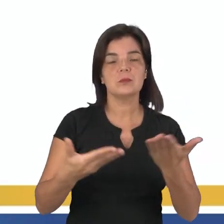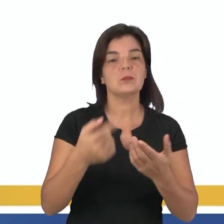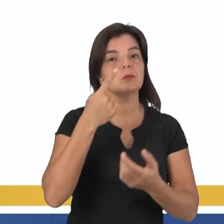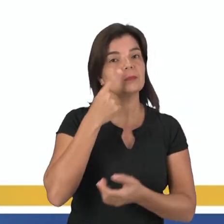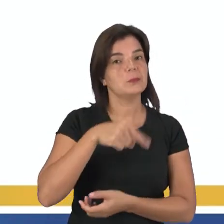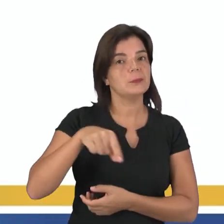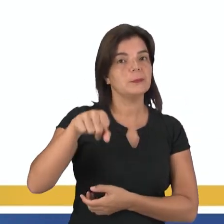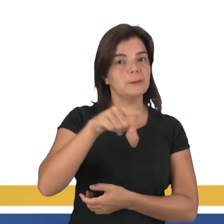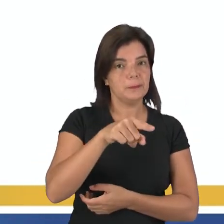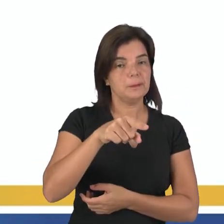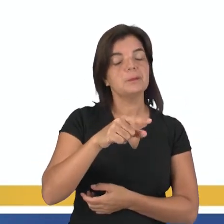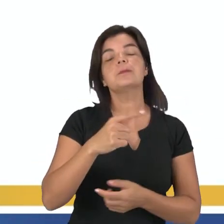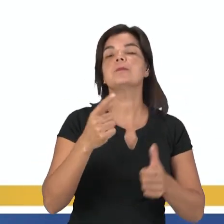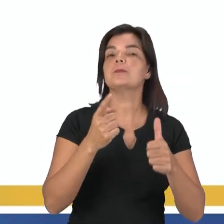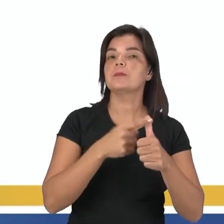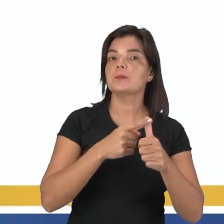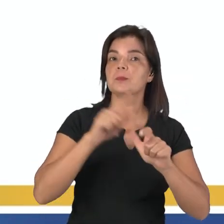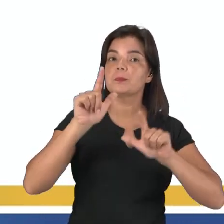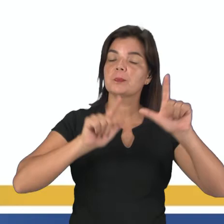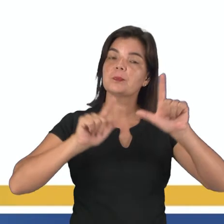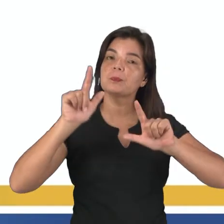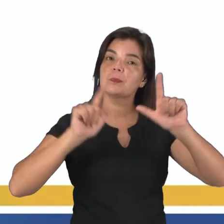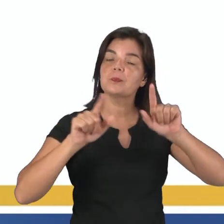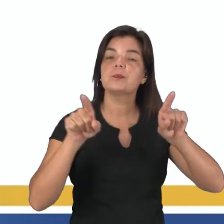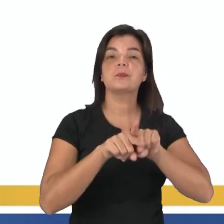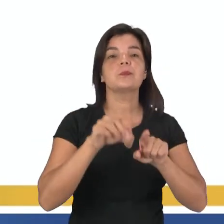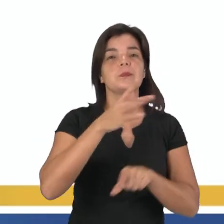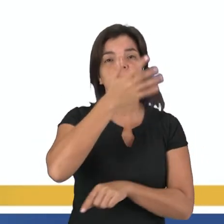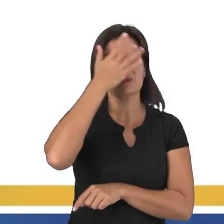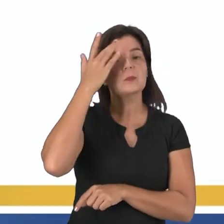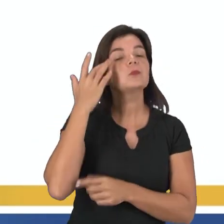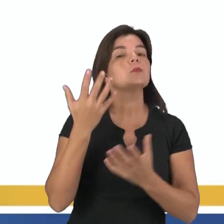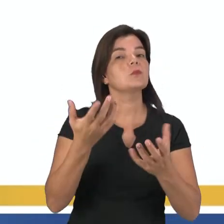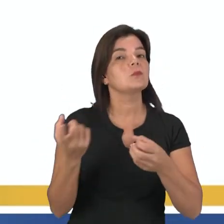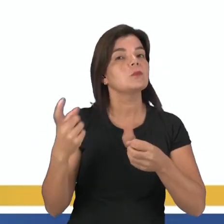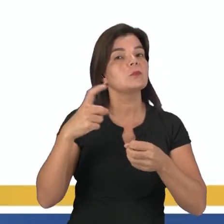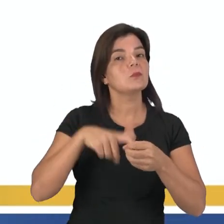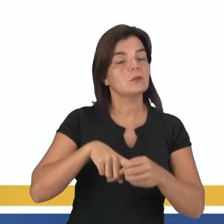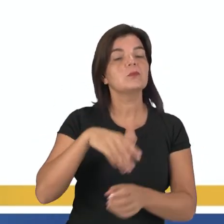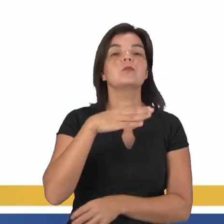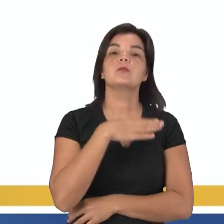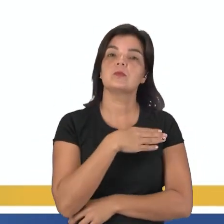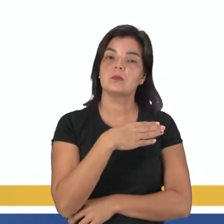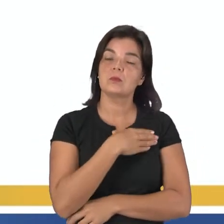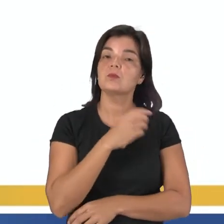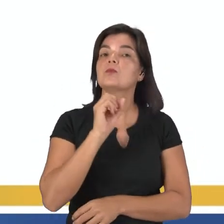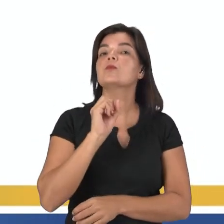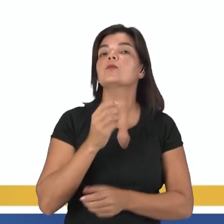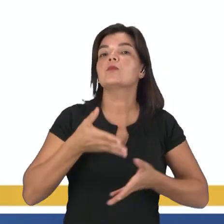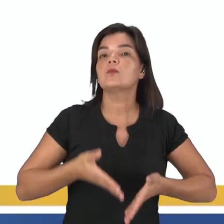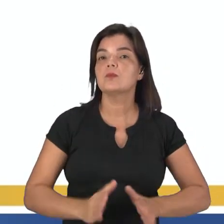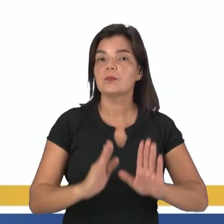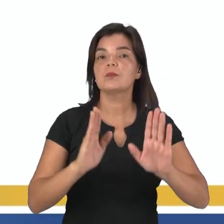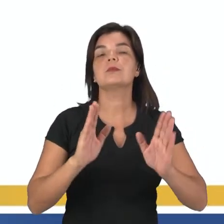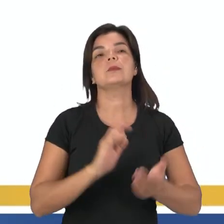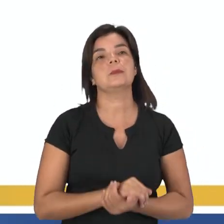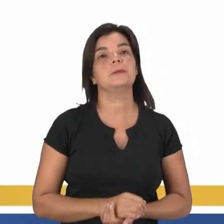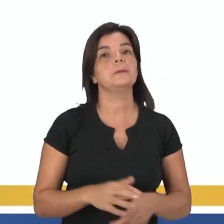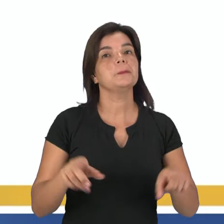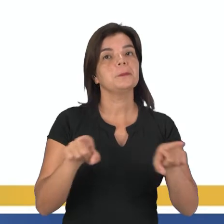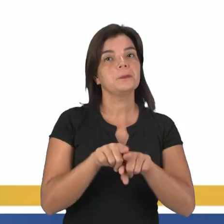você já deve ter visto isso nos programas de TV que muitas pessoas buscam voltar para a sua cidade natal. Então,